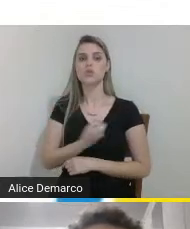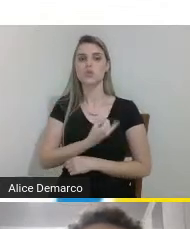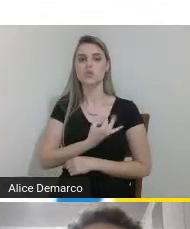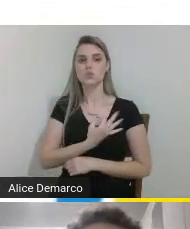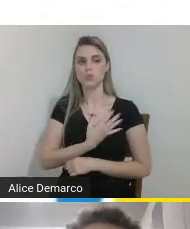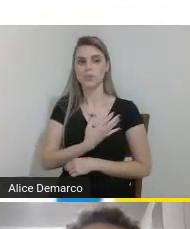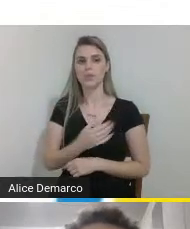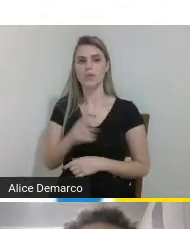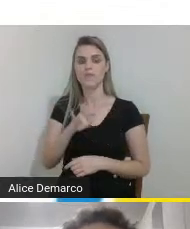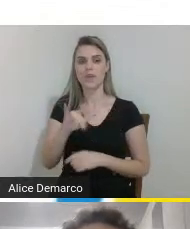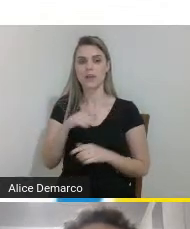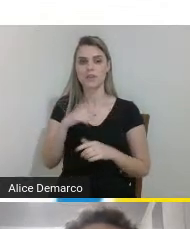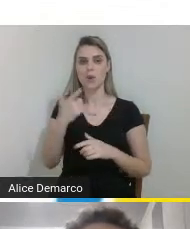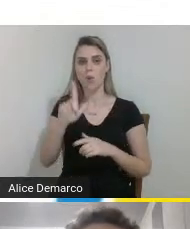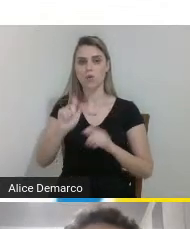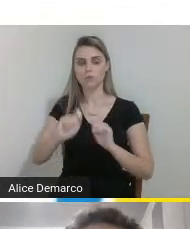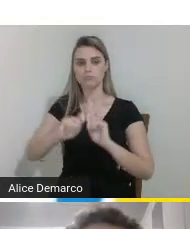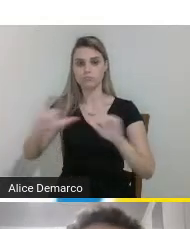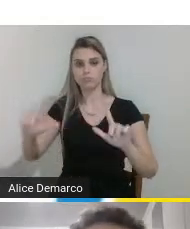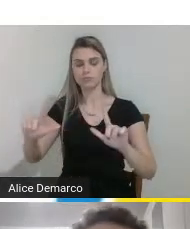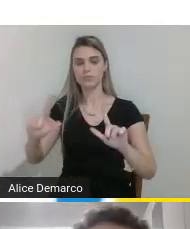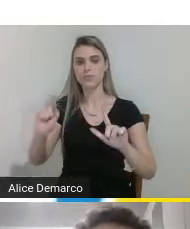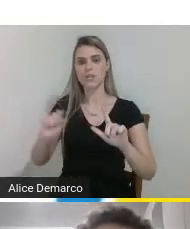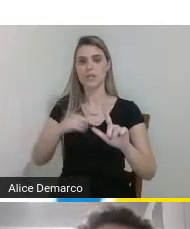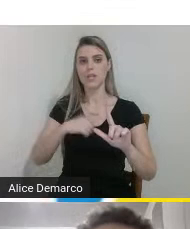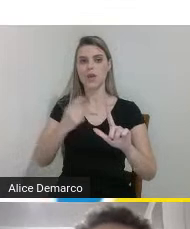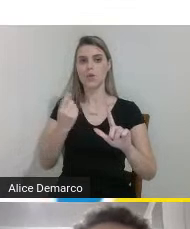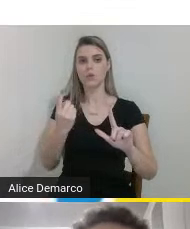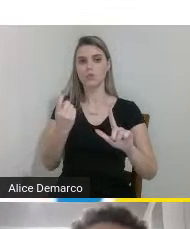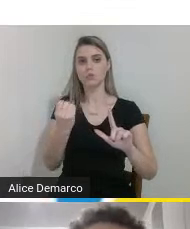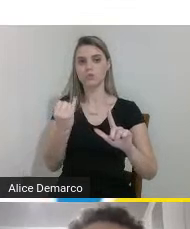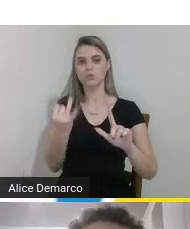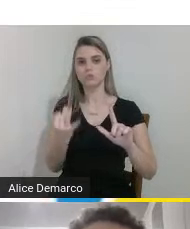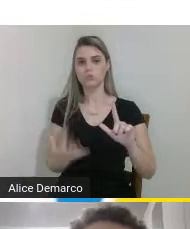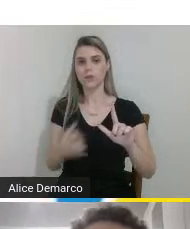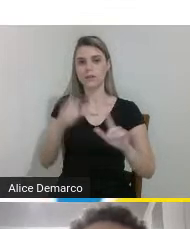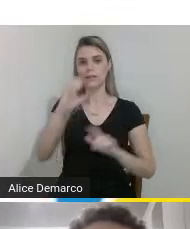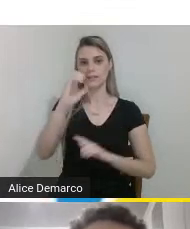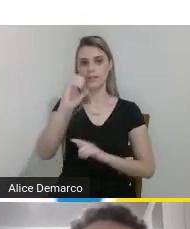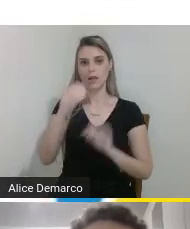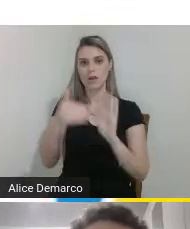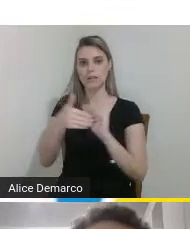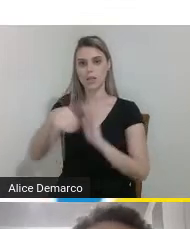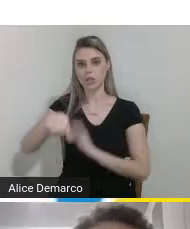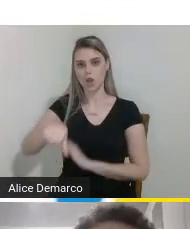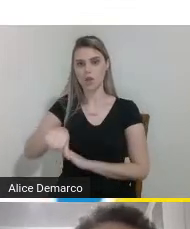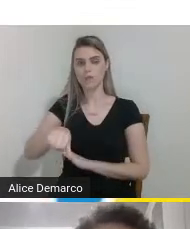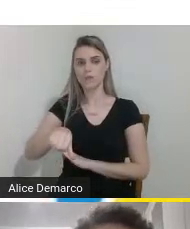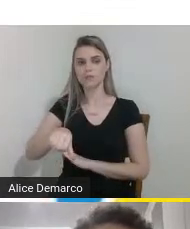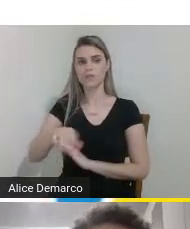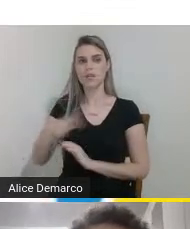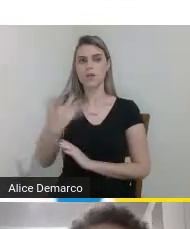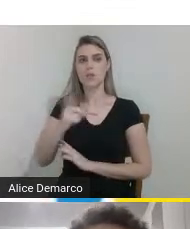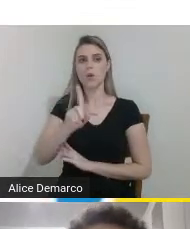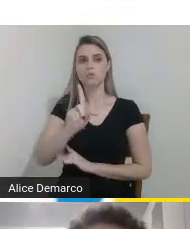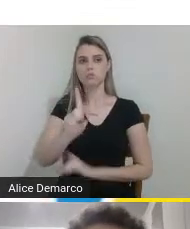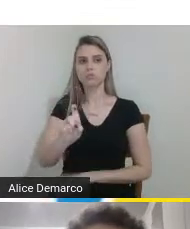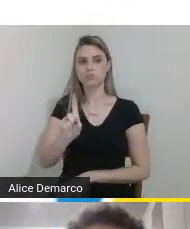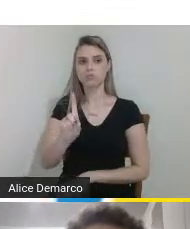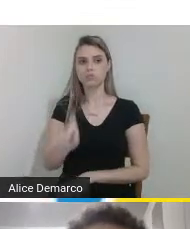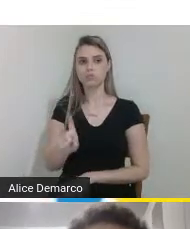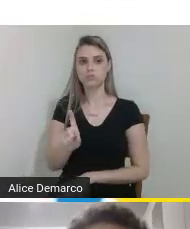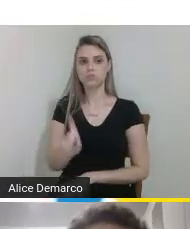página semelhante que tem os números nesse caso de 0 a 9 e quando ele clicar nessas